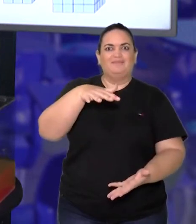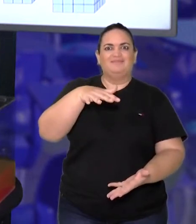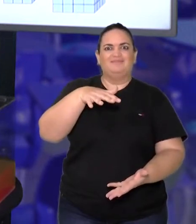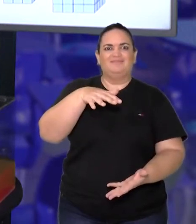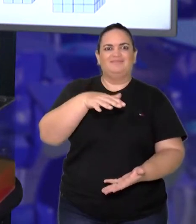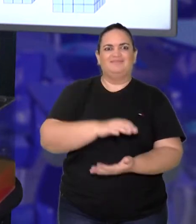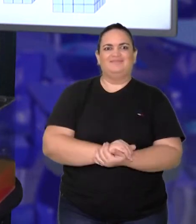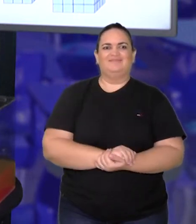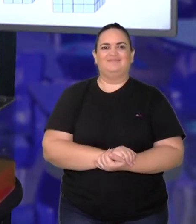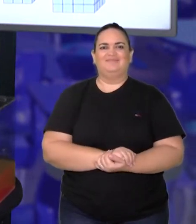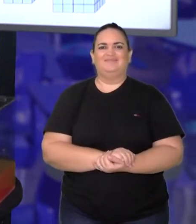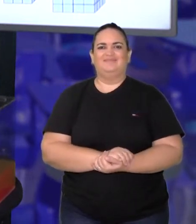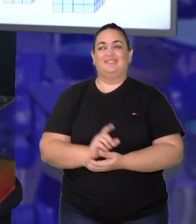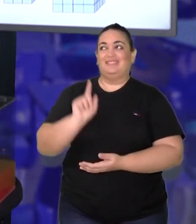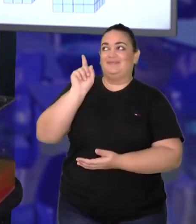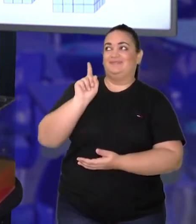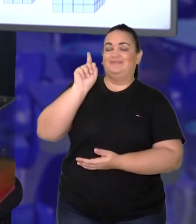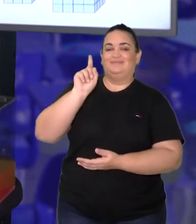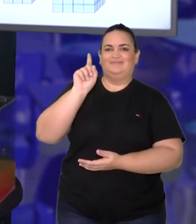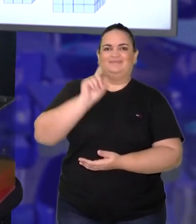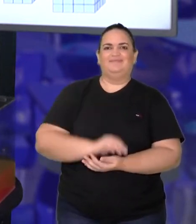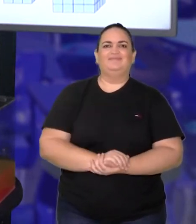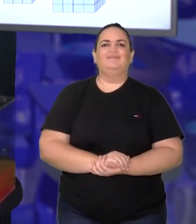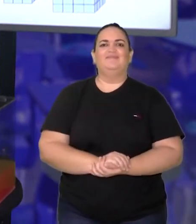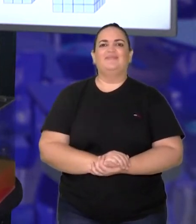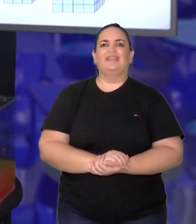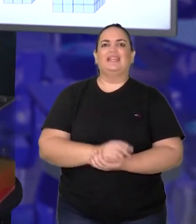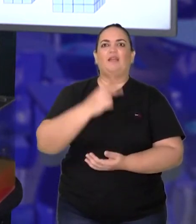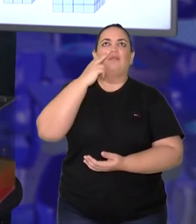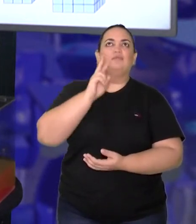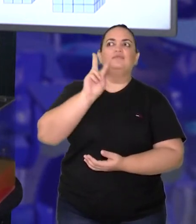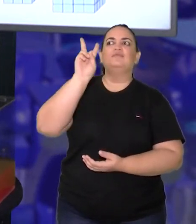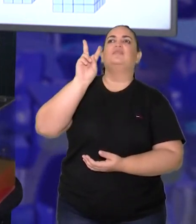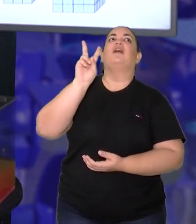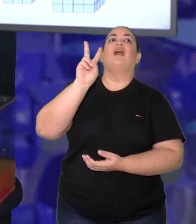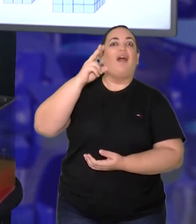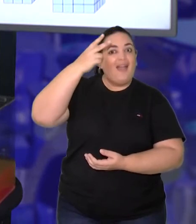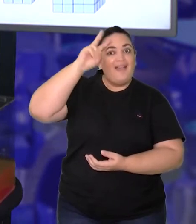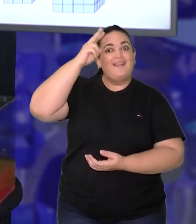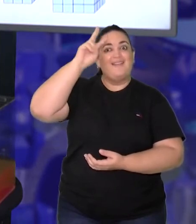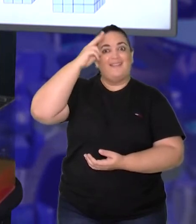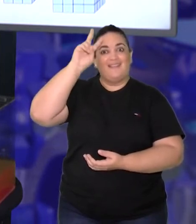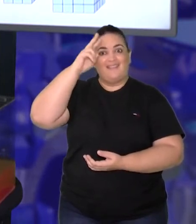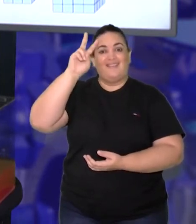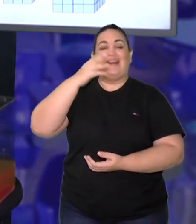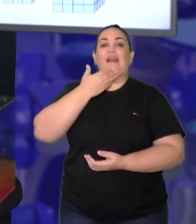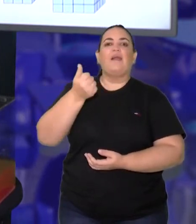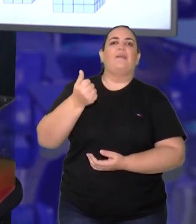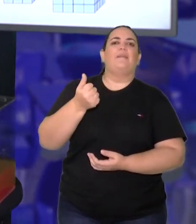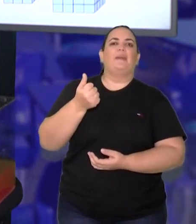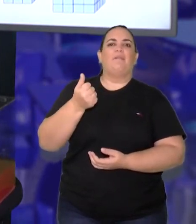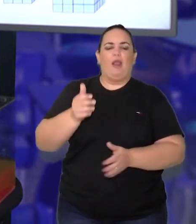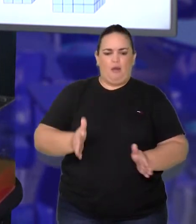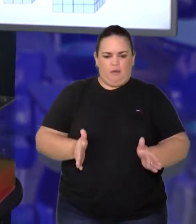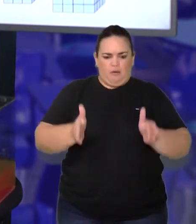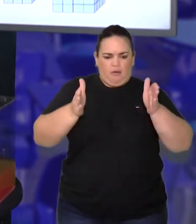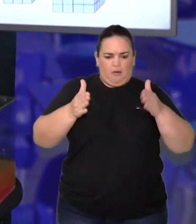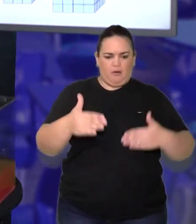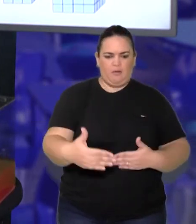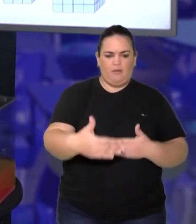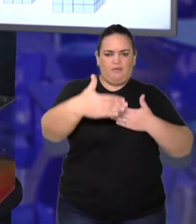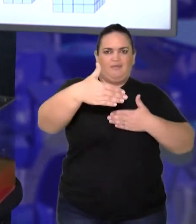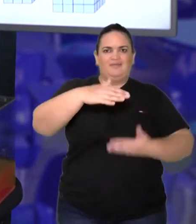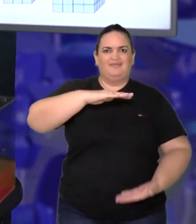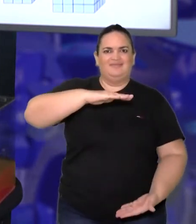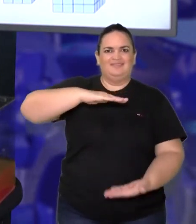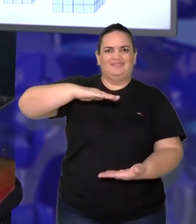é cubo, você faz uma associação melhor do que lembrar do dado para depois pensar no cubo, tá certo?